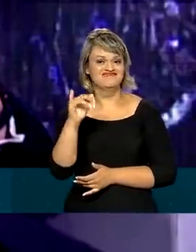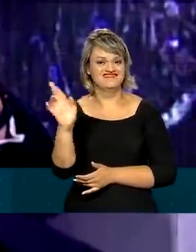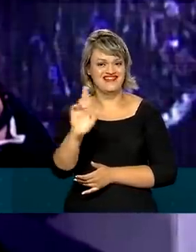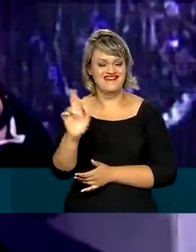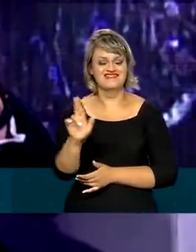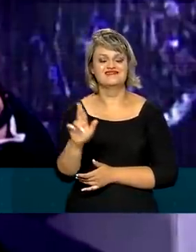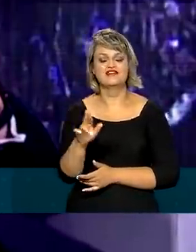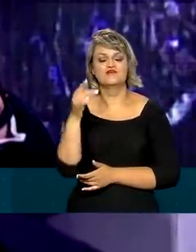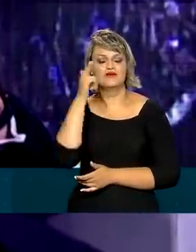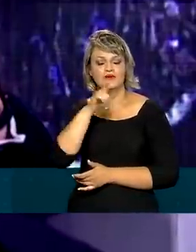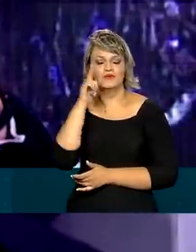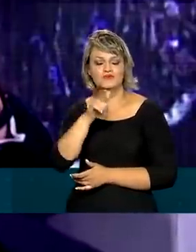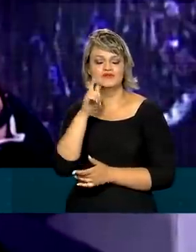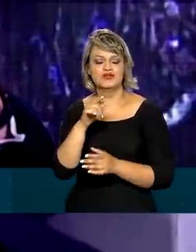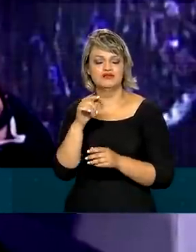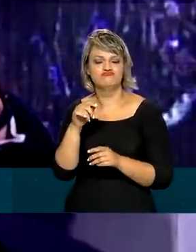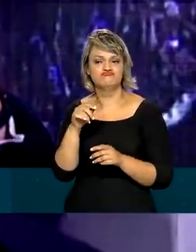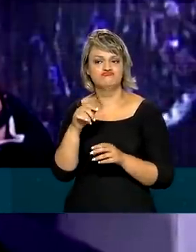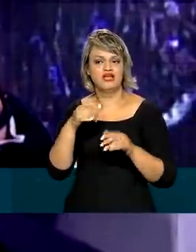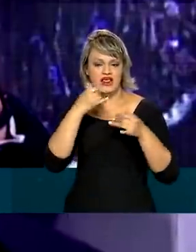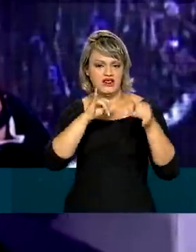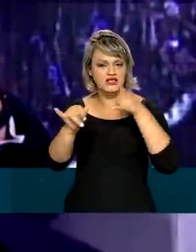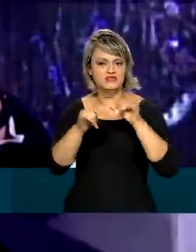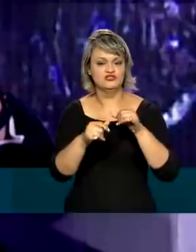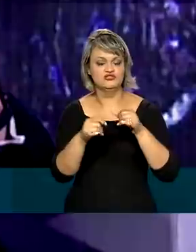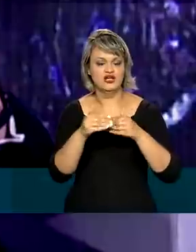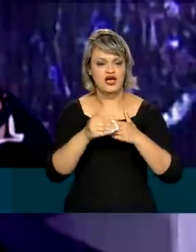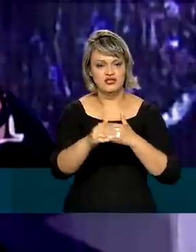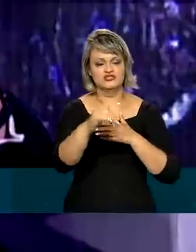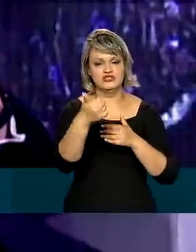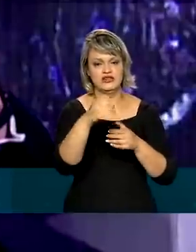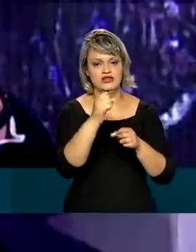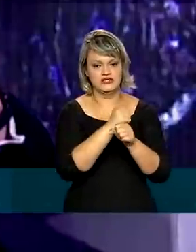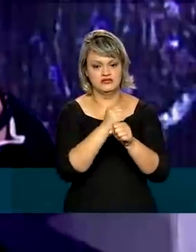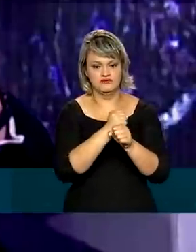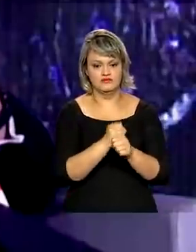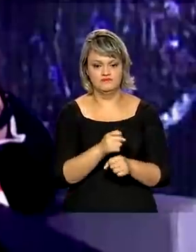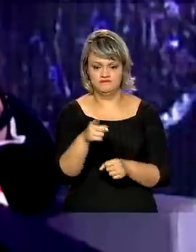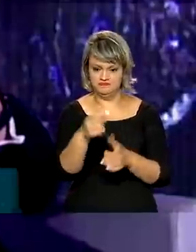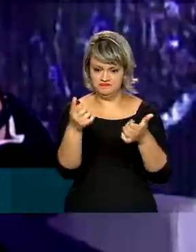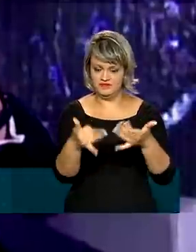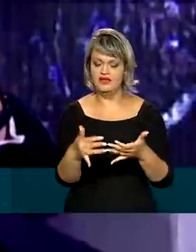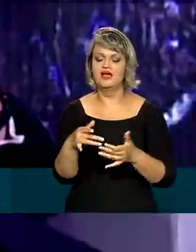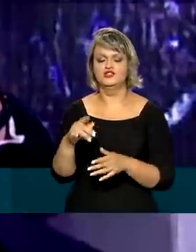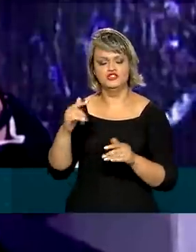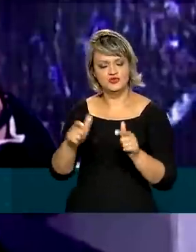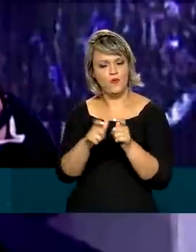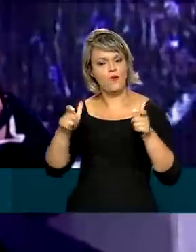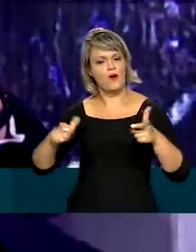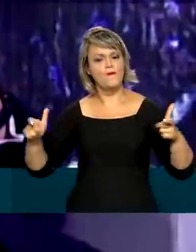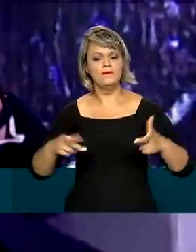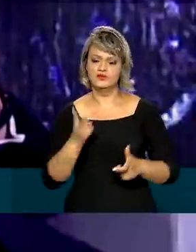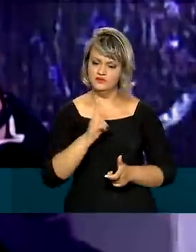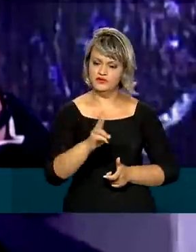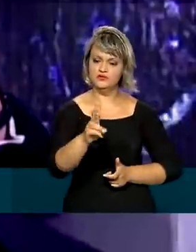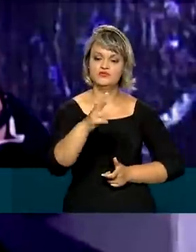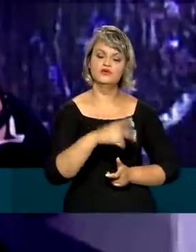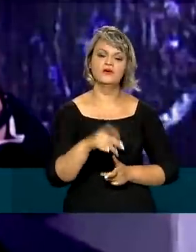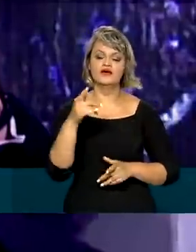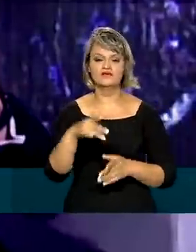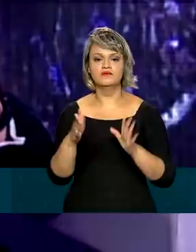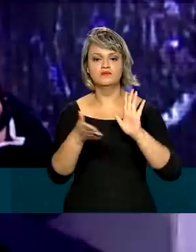de fontes renováveis pelos próximos 10 anos. Vamos continuar com essa expansão e vamos